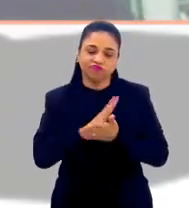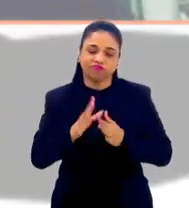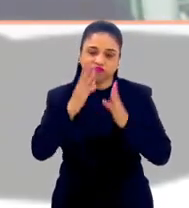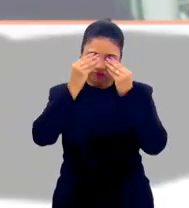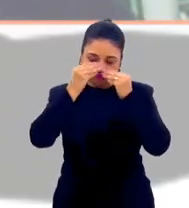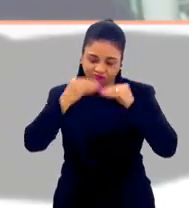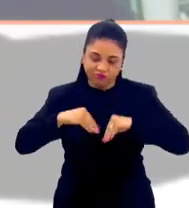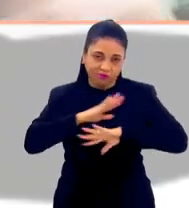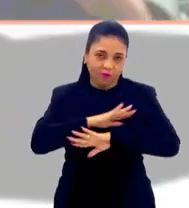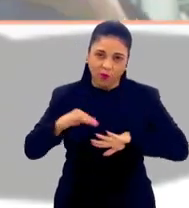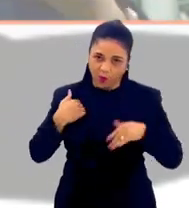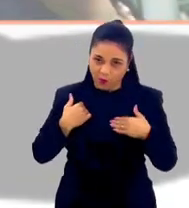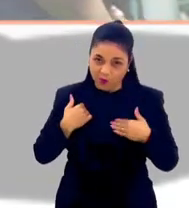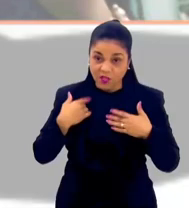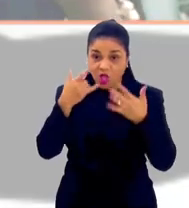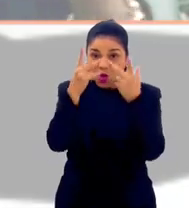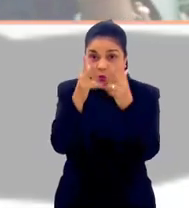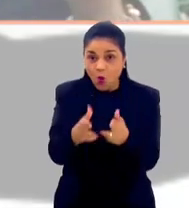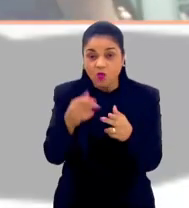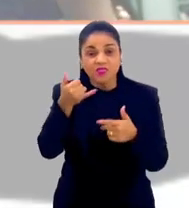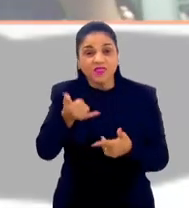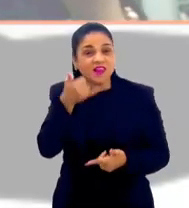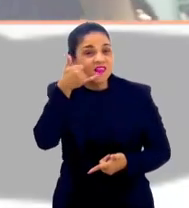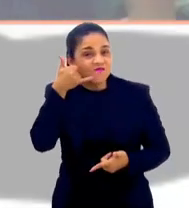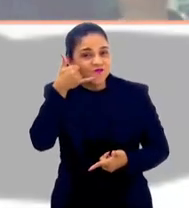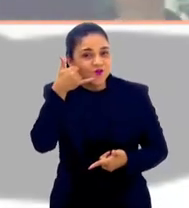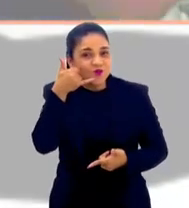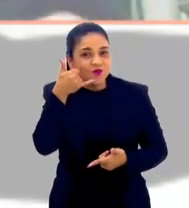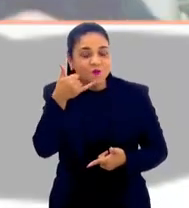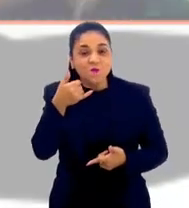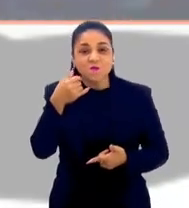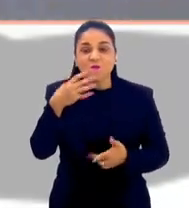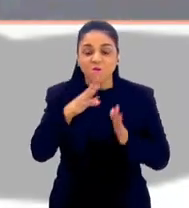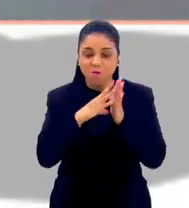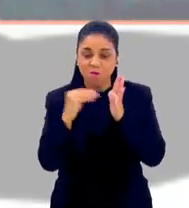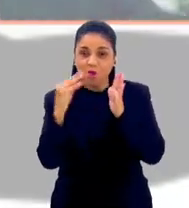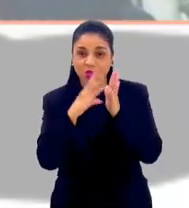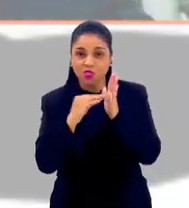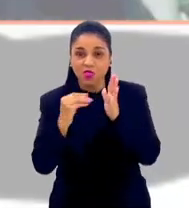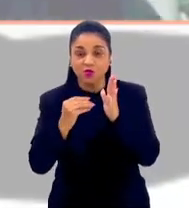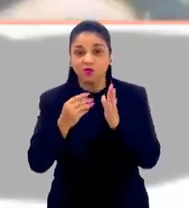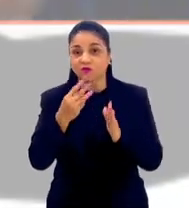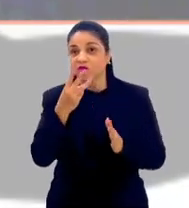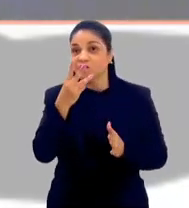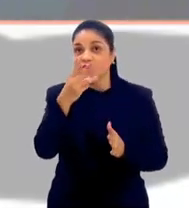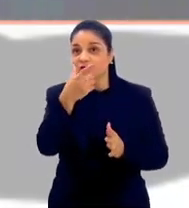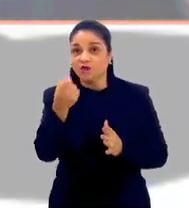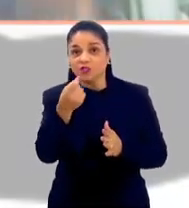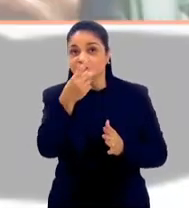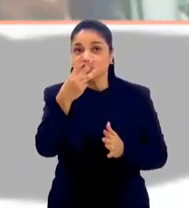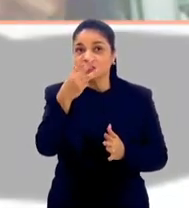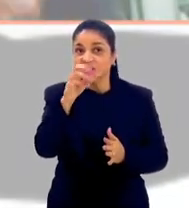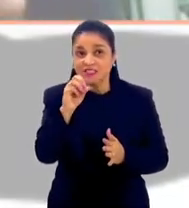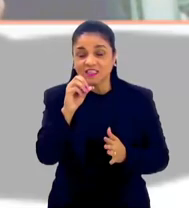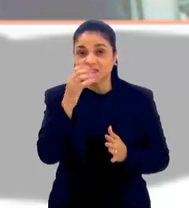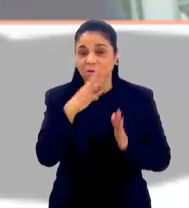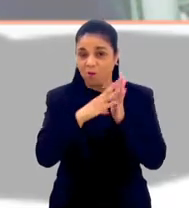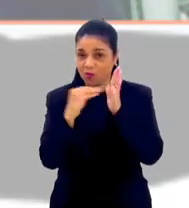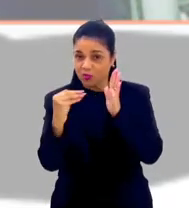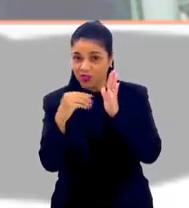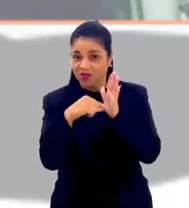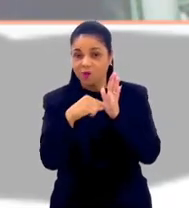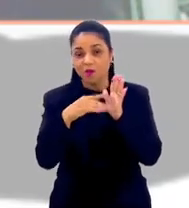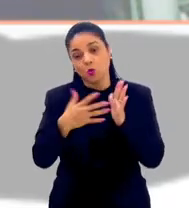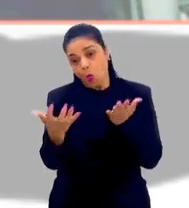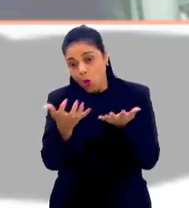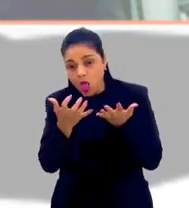telefones, né? Que o telefone levou anos para você ter um modelo 1, 2 e 3. Você está no 20, 30, o teu telefone está bom, mas você quer